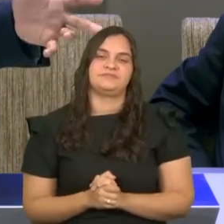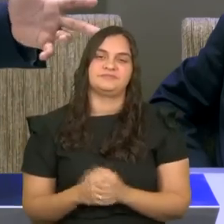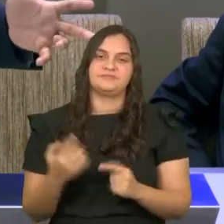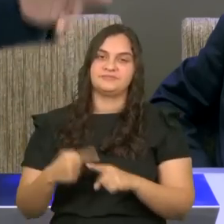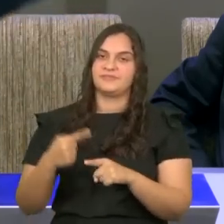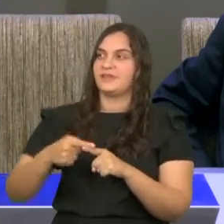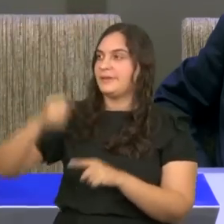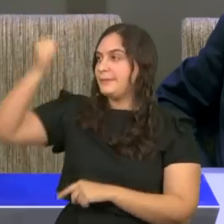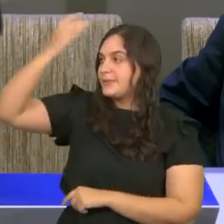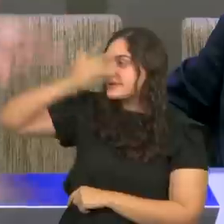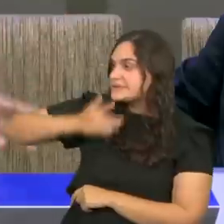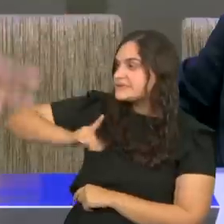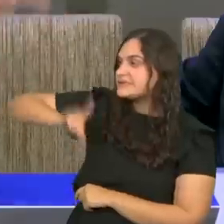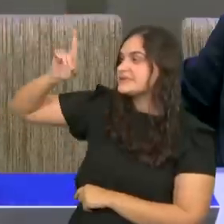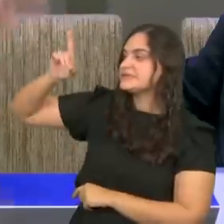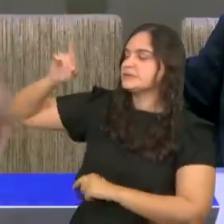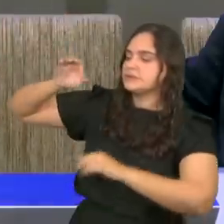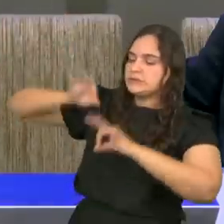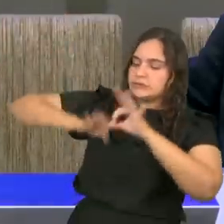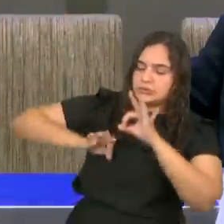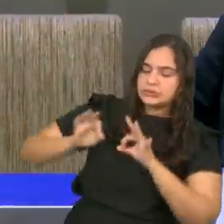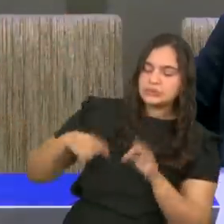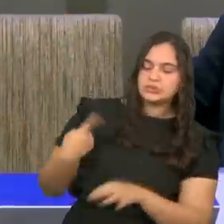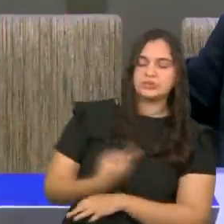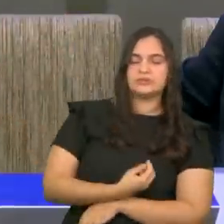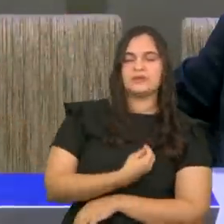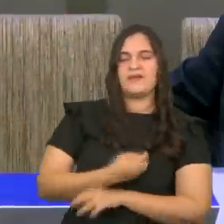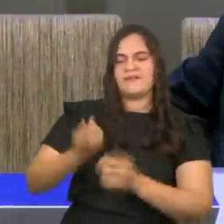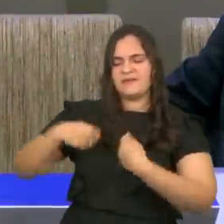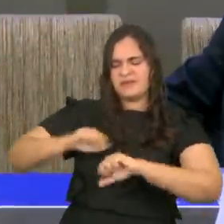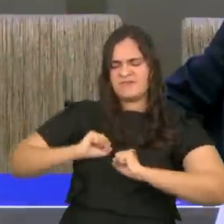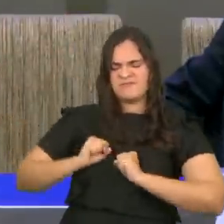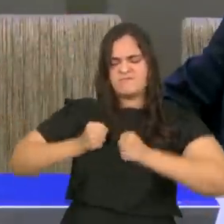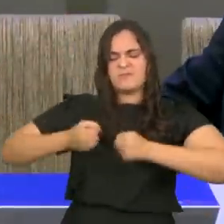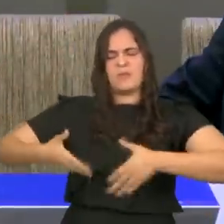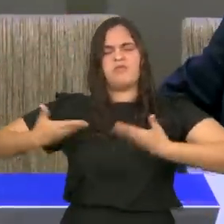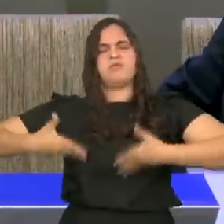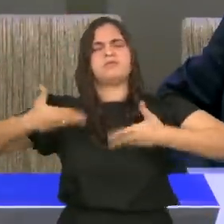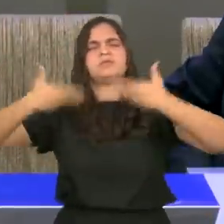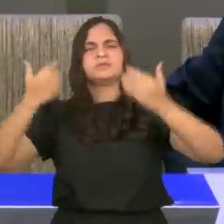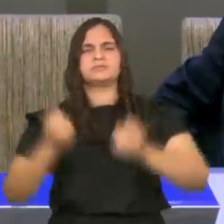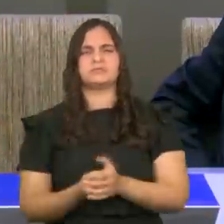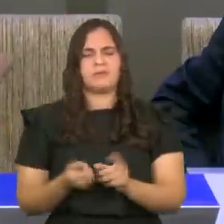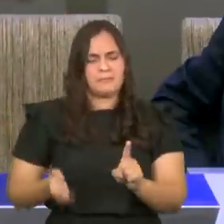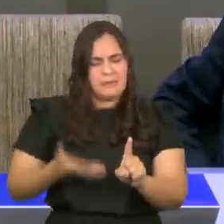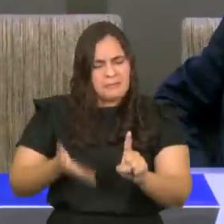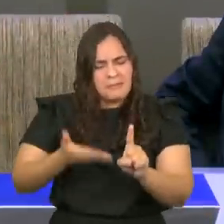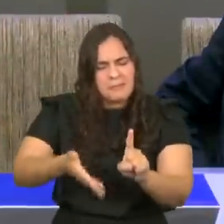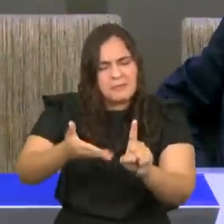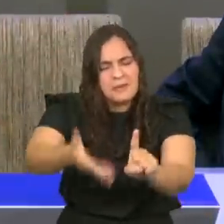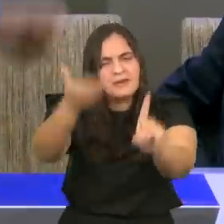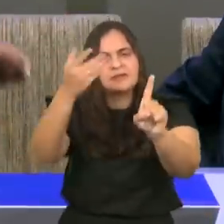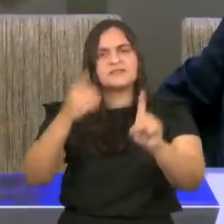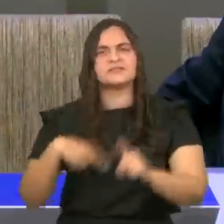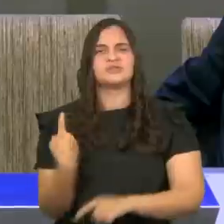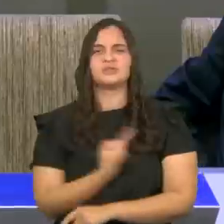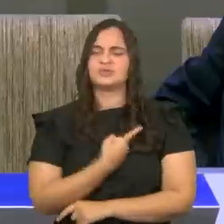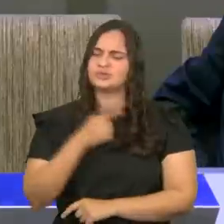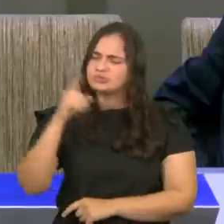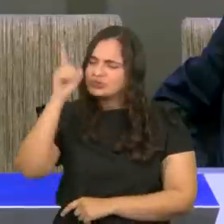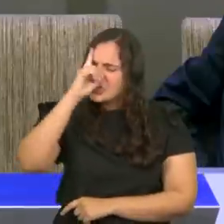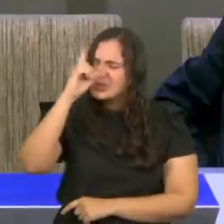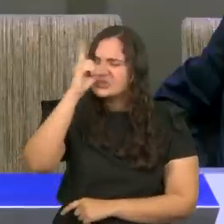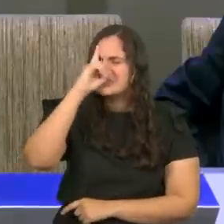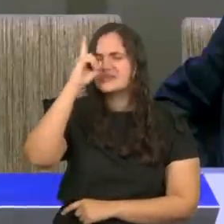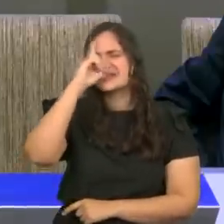comove, é Ele, que nos levanta, do lugar, que dá alegria, todo domingo, de pegar o terno, a